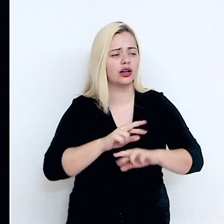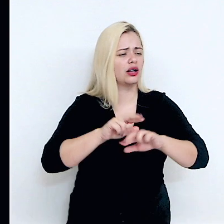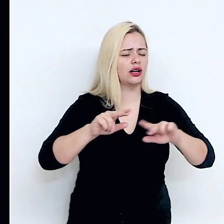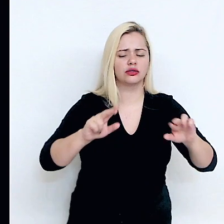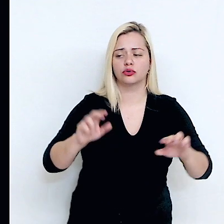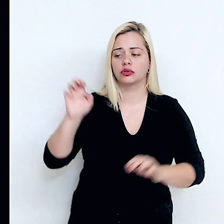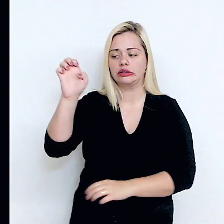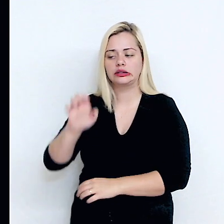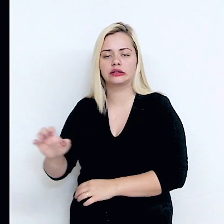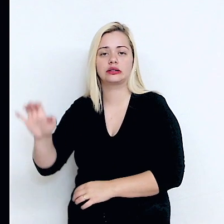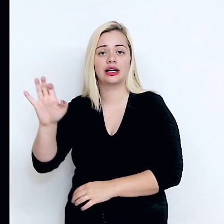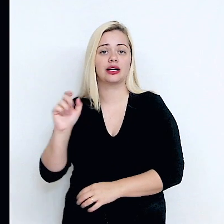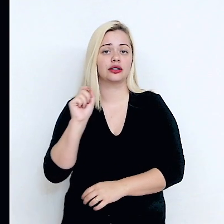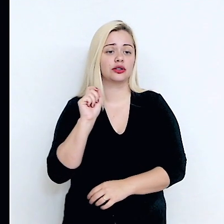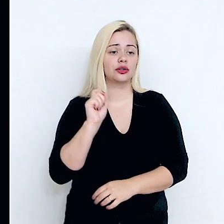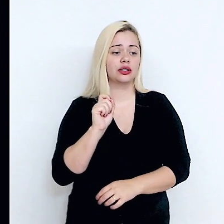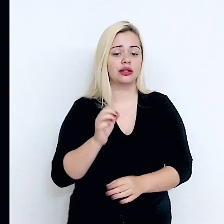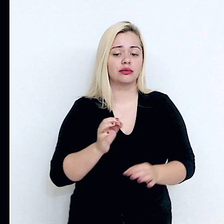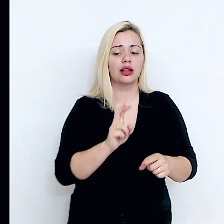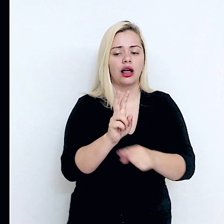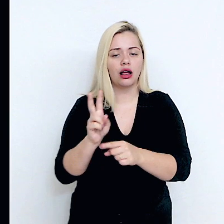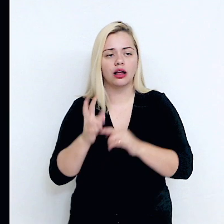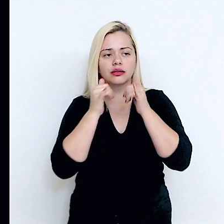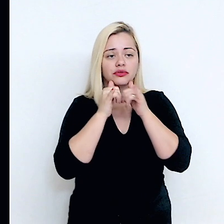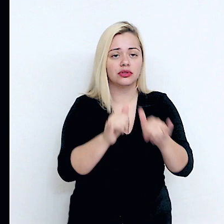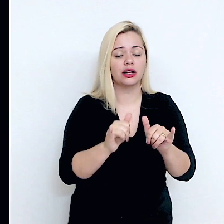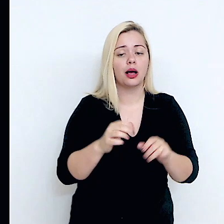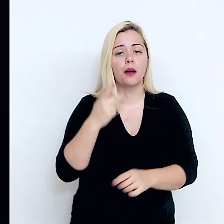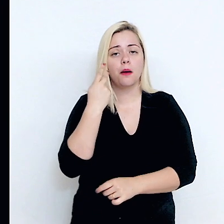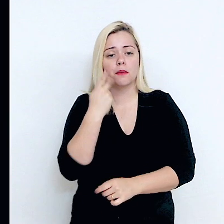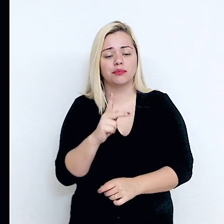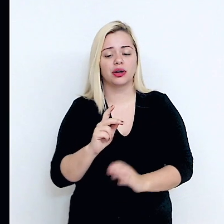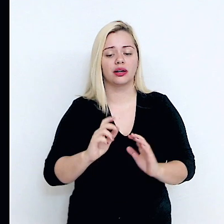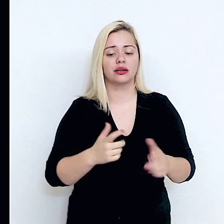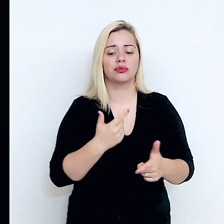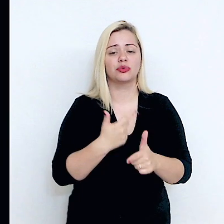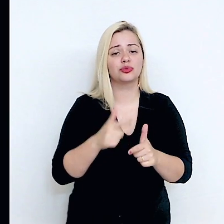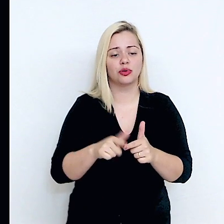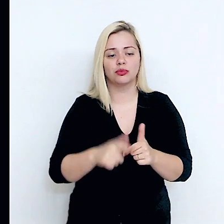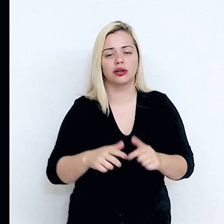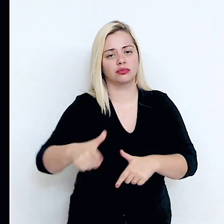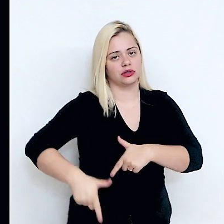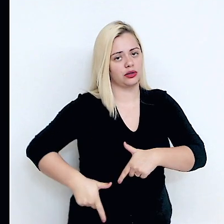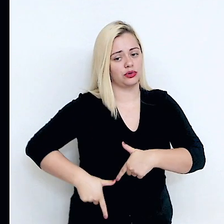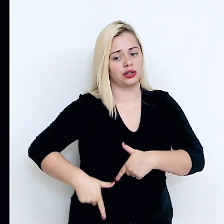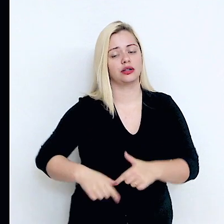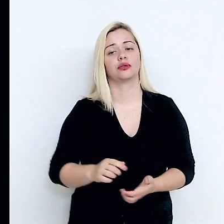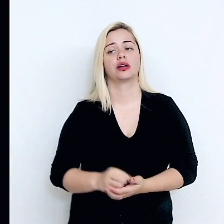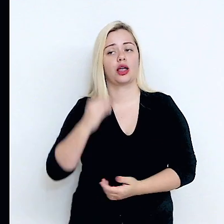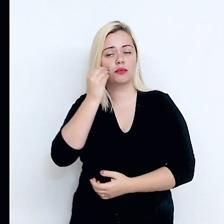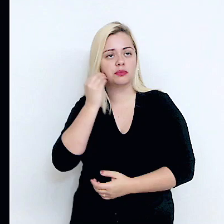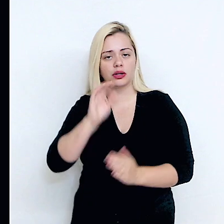possíveis atos de terrorismo. Isso também nos deu uma experiência muito grande. E nós temos um